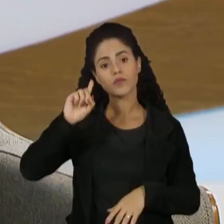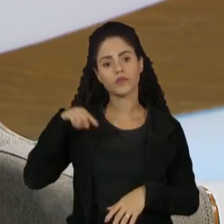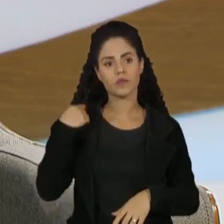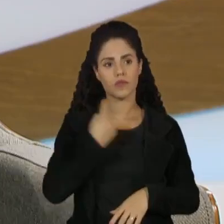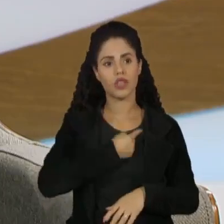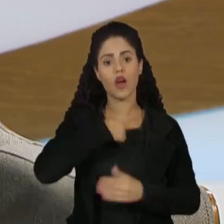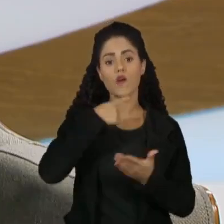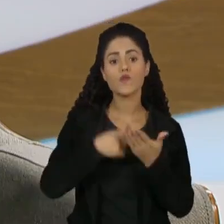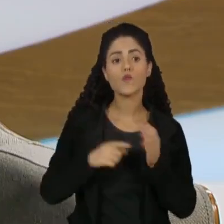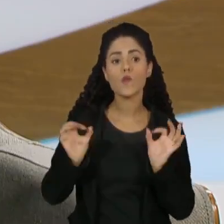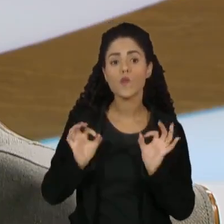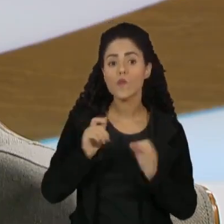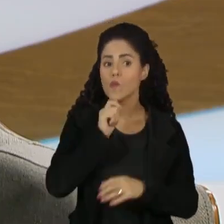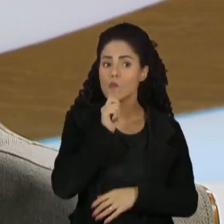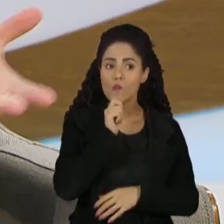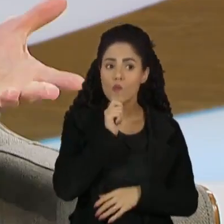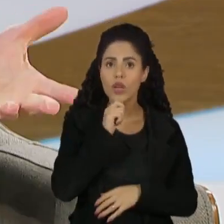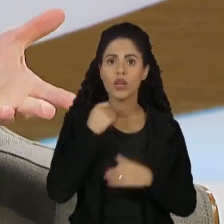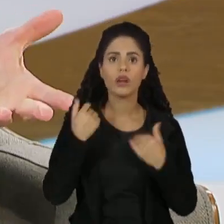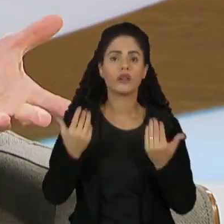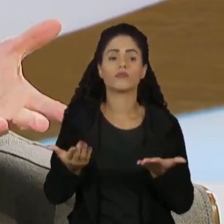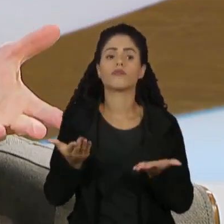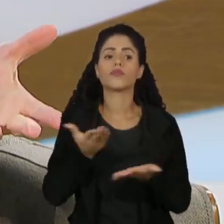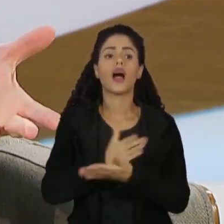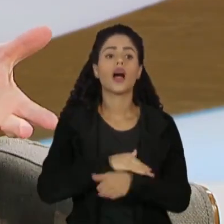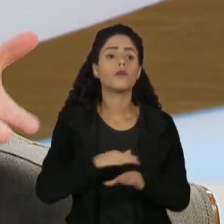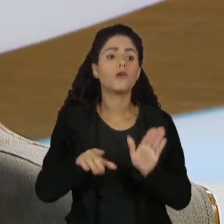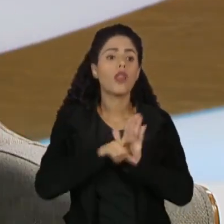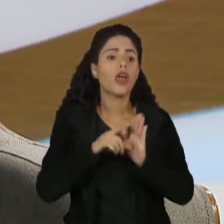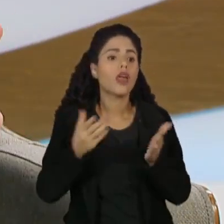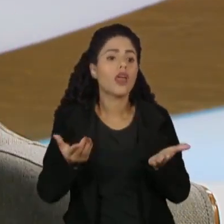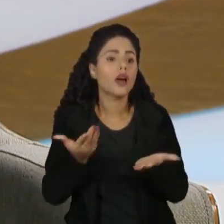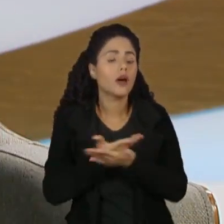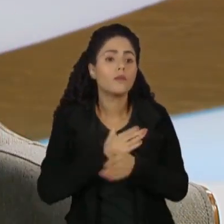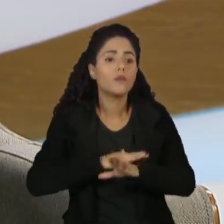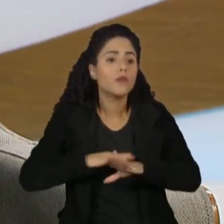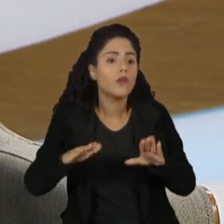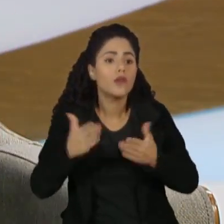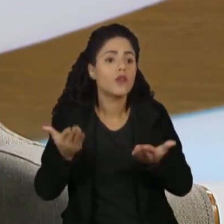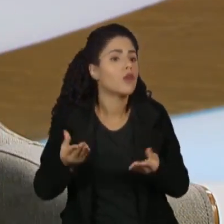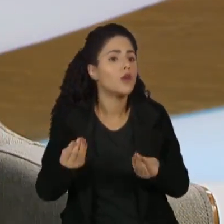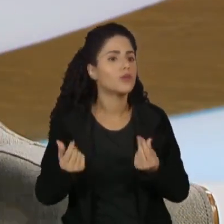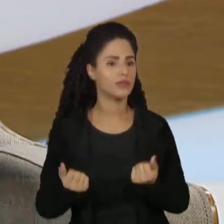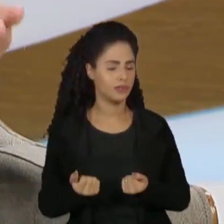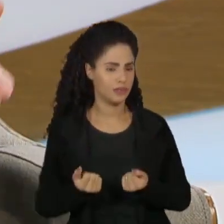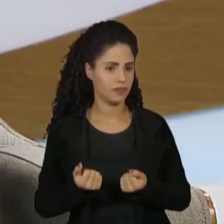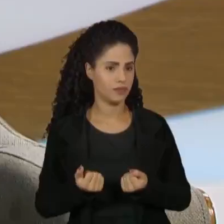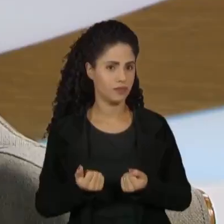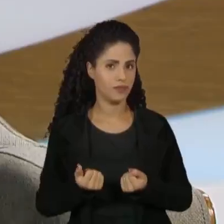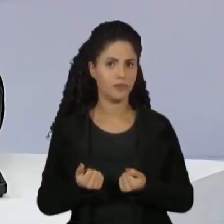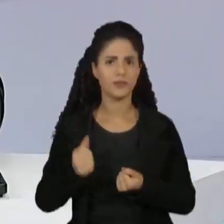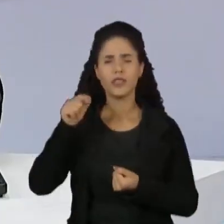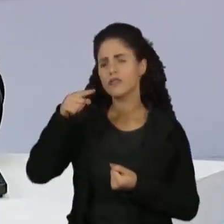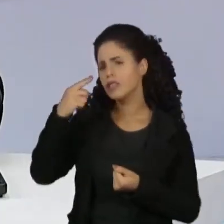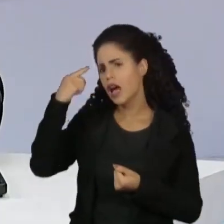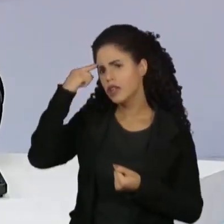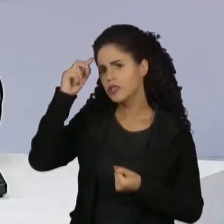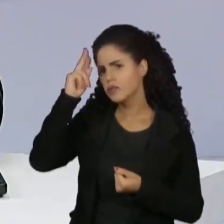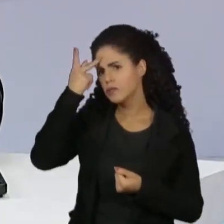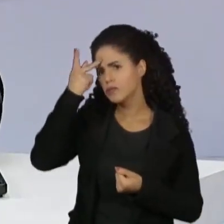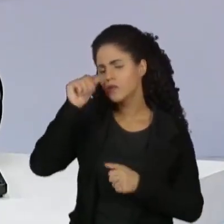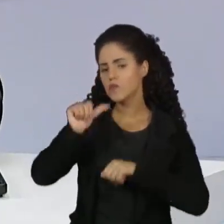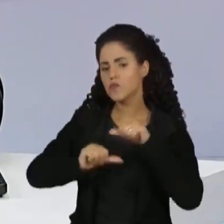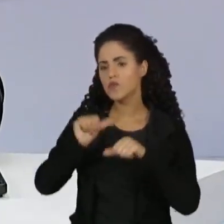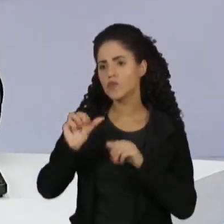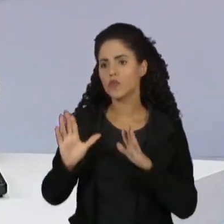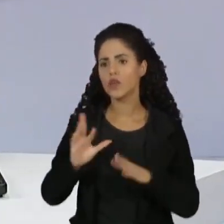cumprirmos mais decisão judicial, acabou a lei. Acabou o Estado de Direito. O senhor acha que ele mudou, então? Hoje ele é uma pessoa,